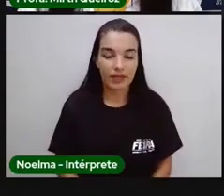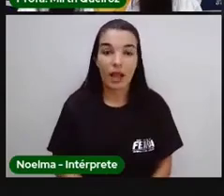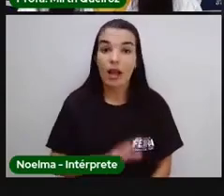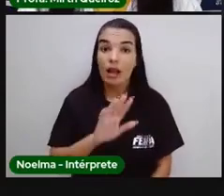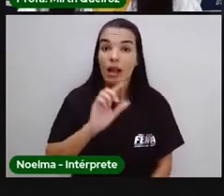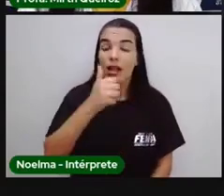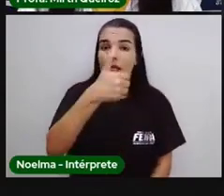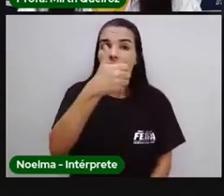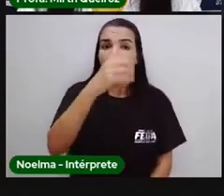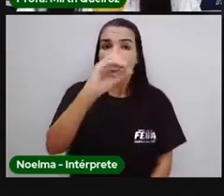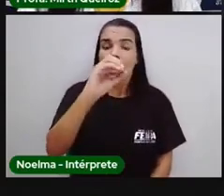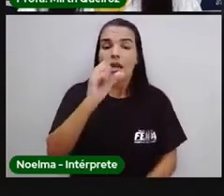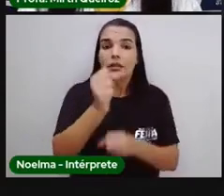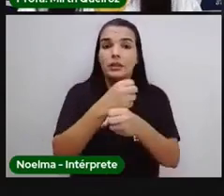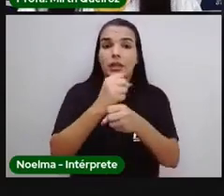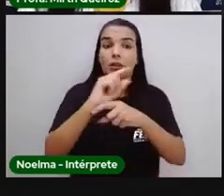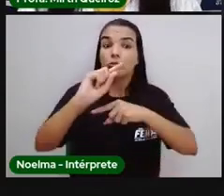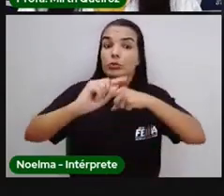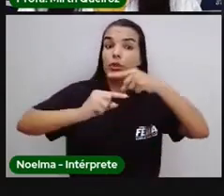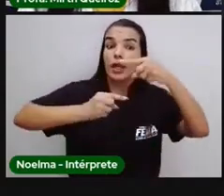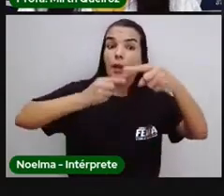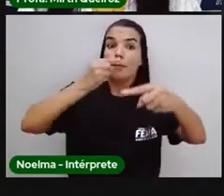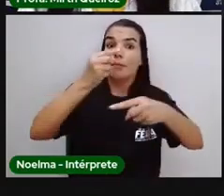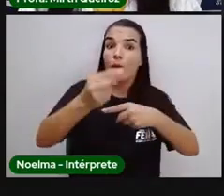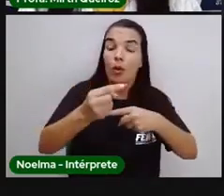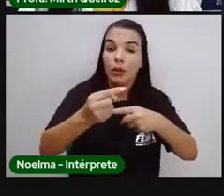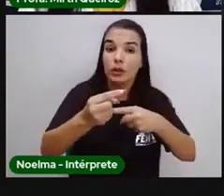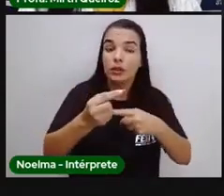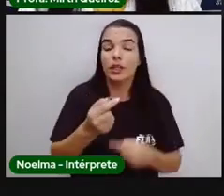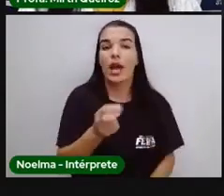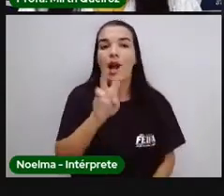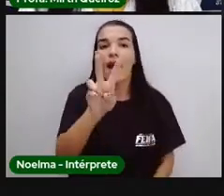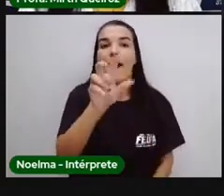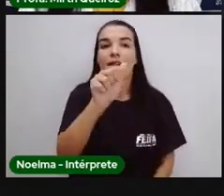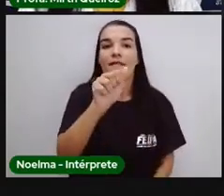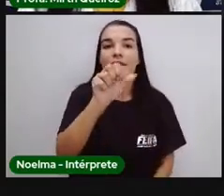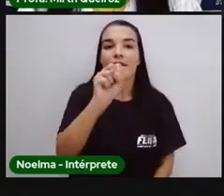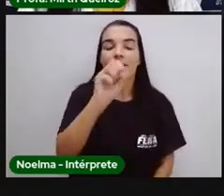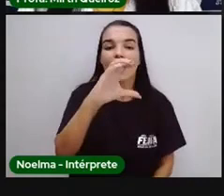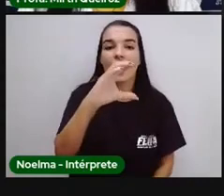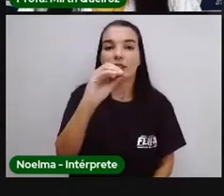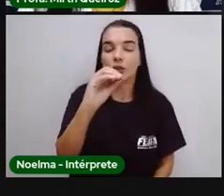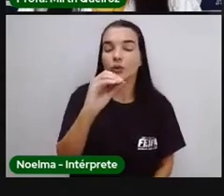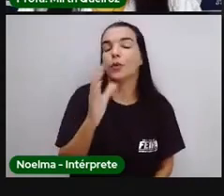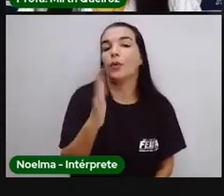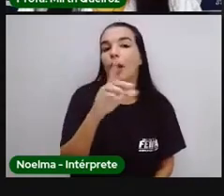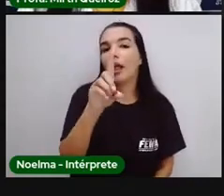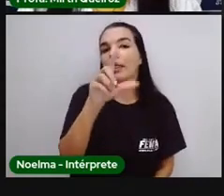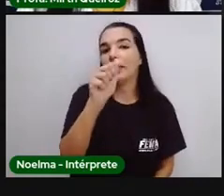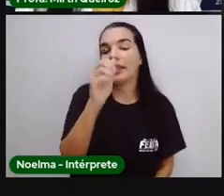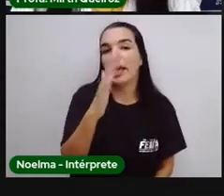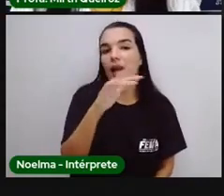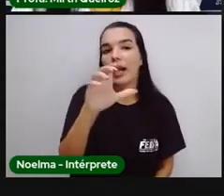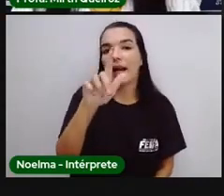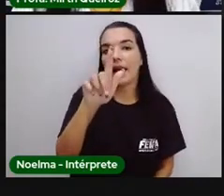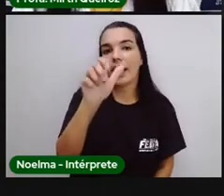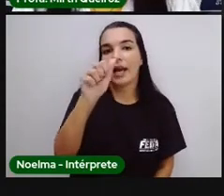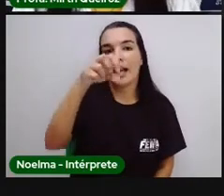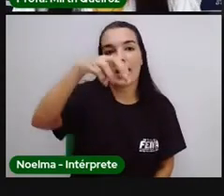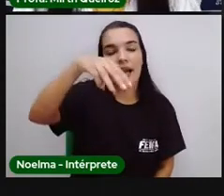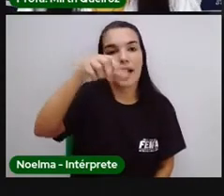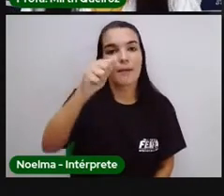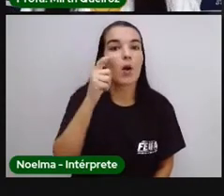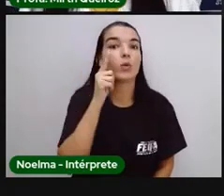Dez anos depois, Vasco da Gama também consegue fazer a rota, abrindo assim a rota de